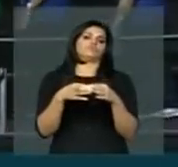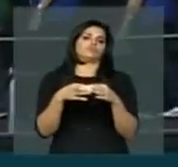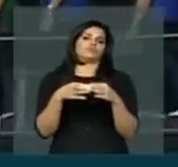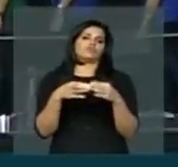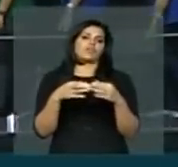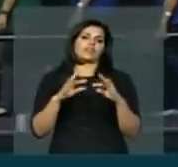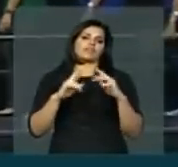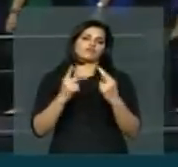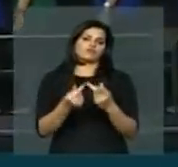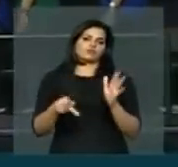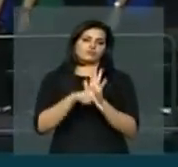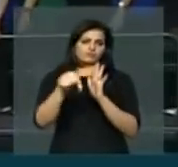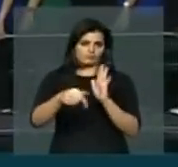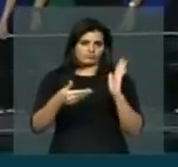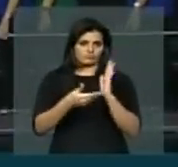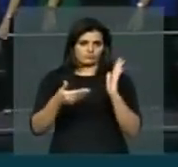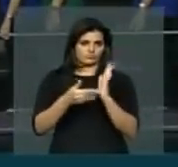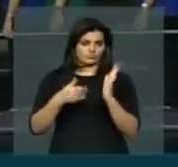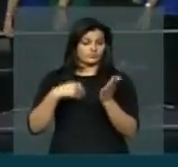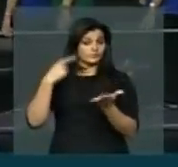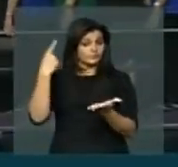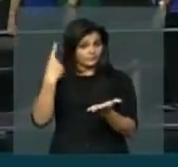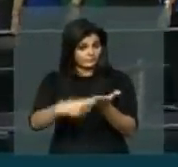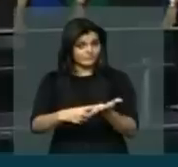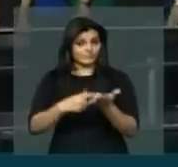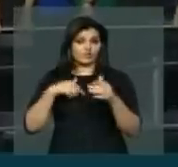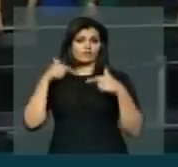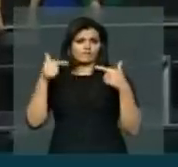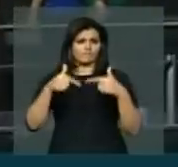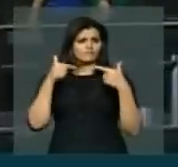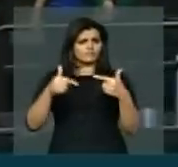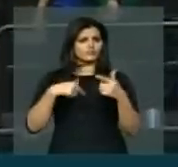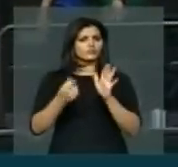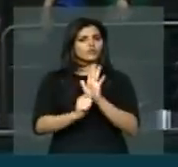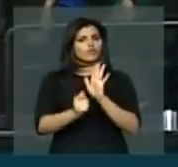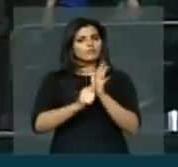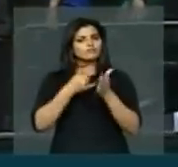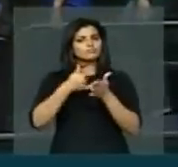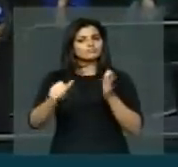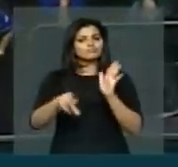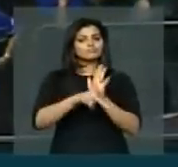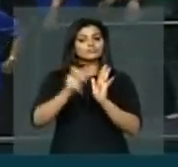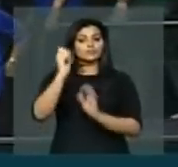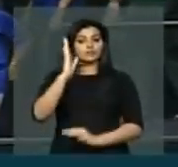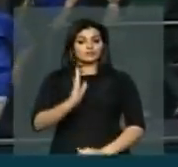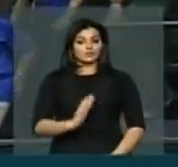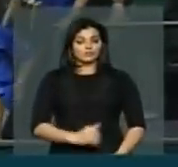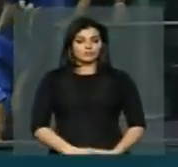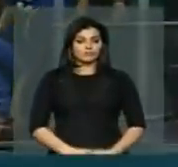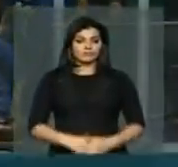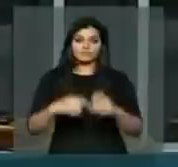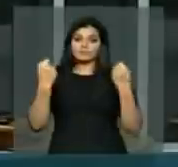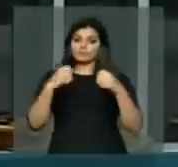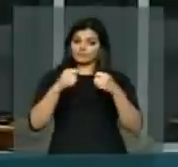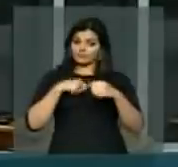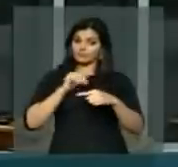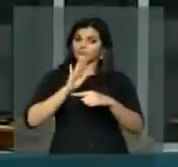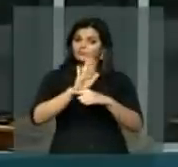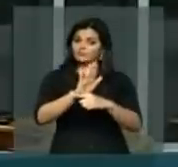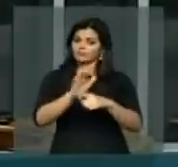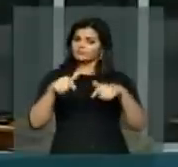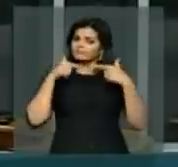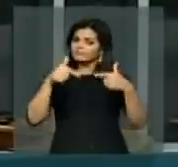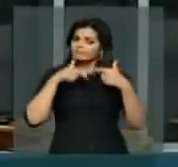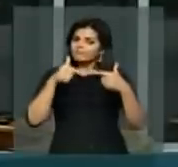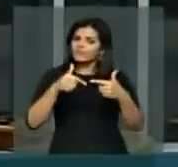parlamento deve ter um compromisso com o enfrentamento às drogas no nosso país e deve contribuir para o enfrentamento